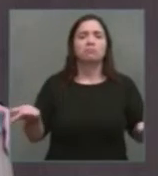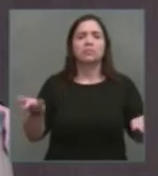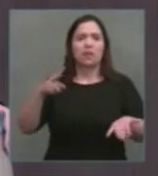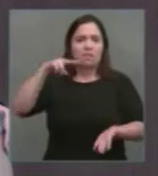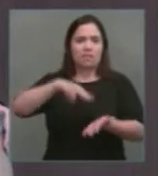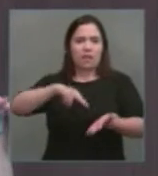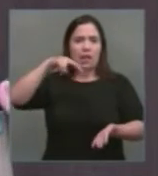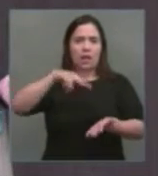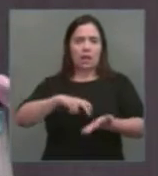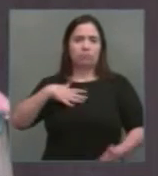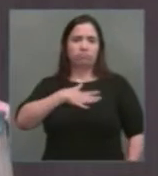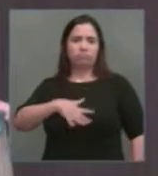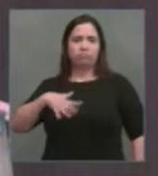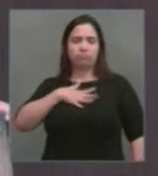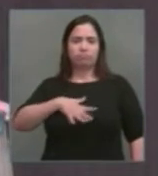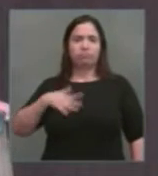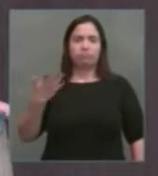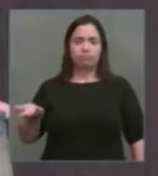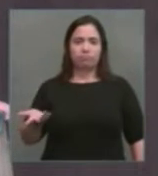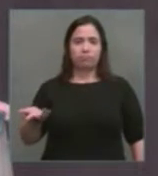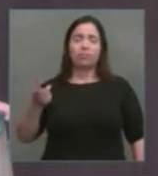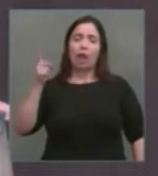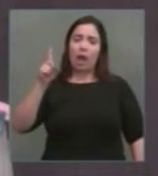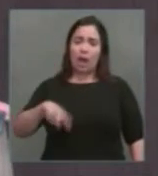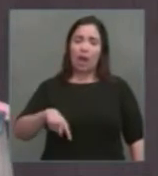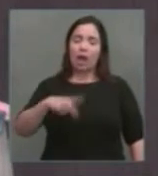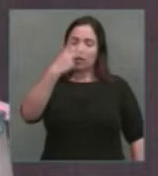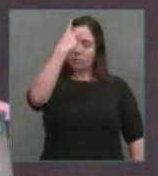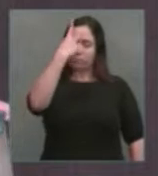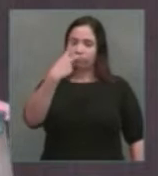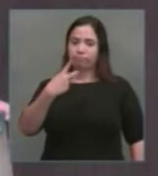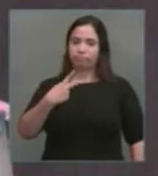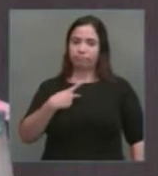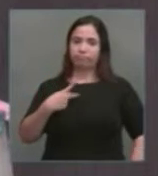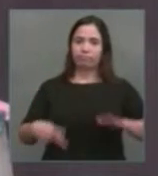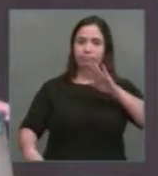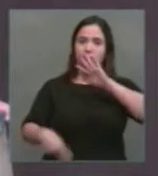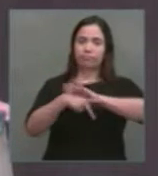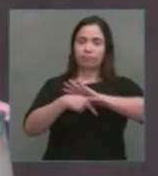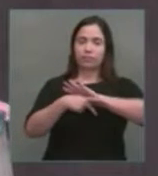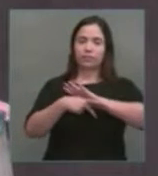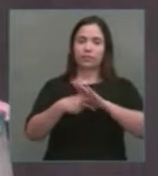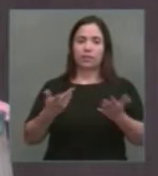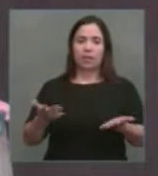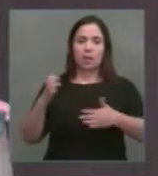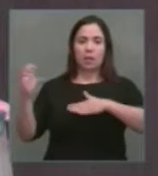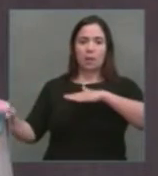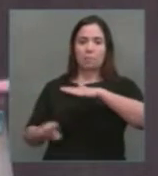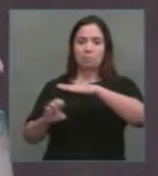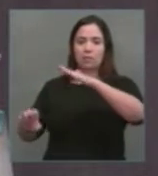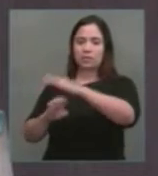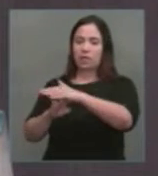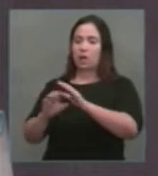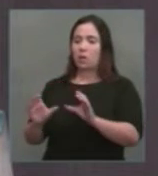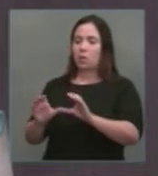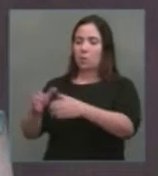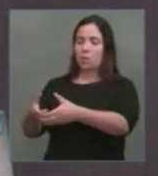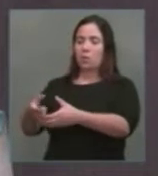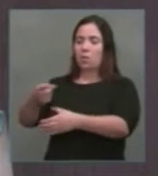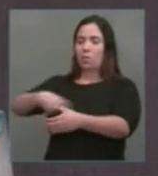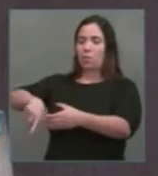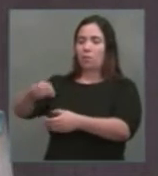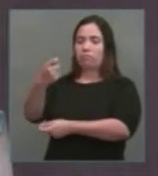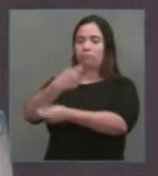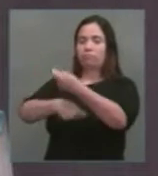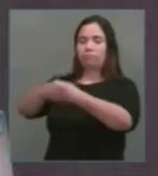do mercado, sobretudo a si próprio. Há uma meia dúzia de rentistas, na verdade,